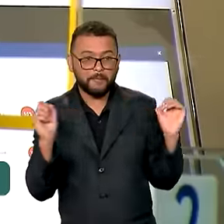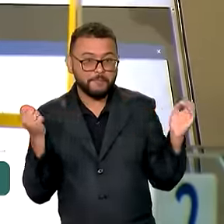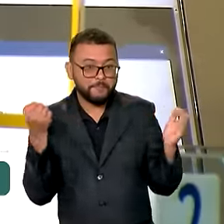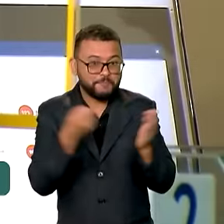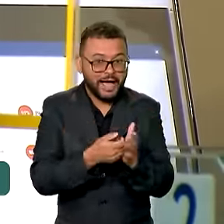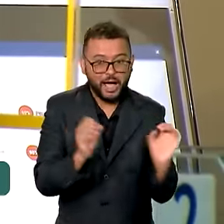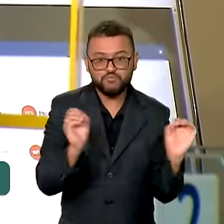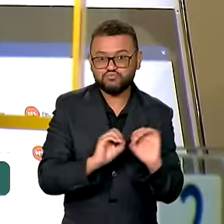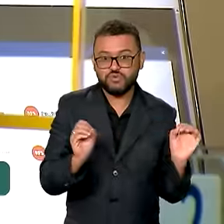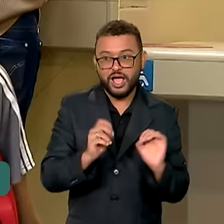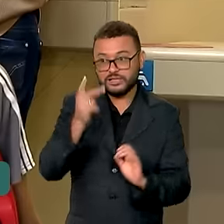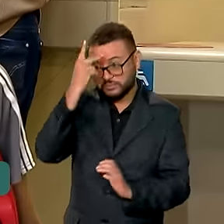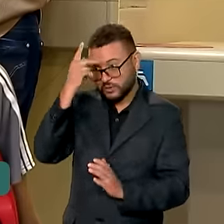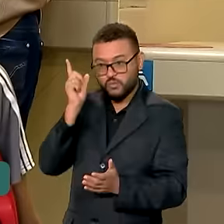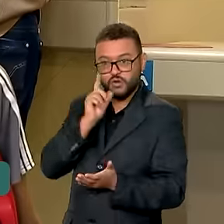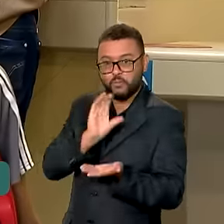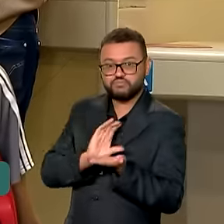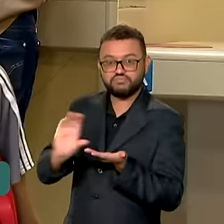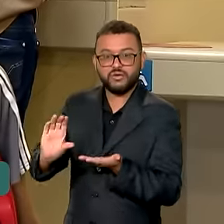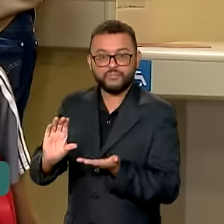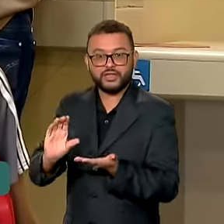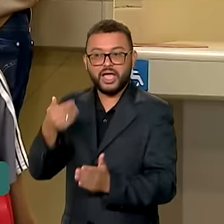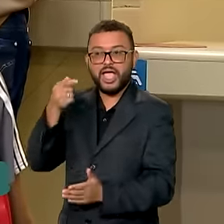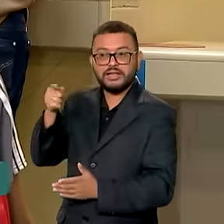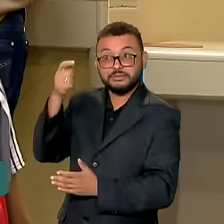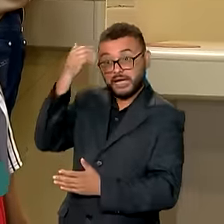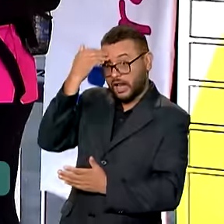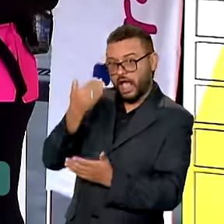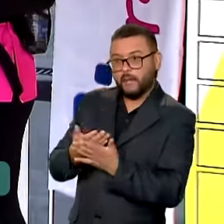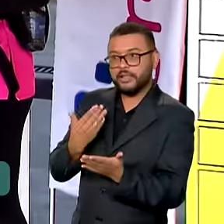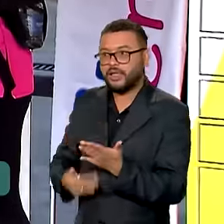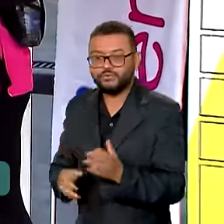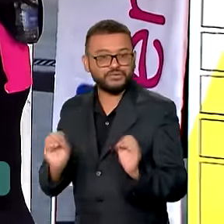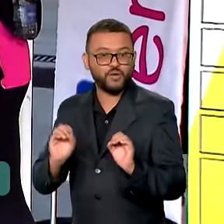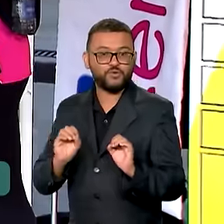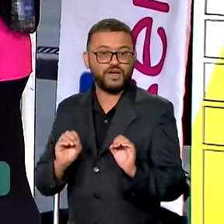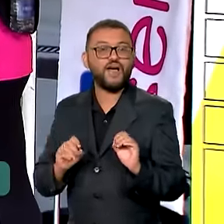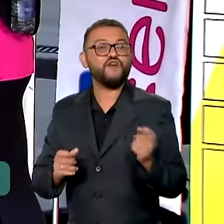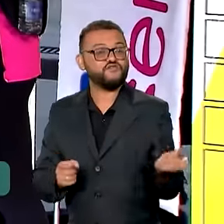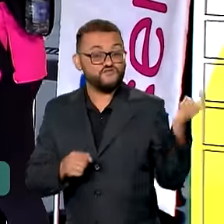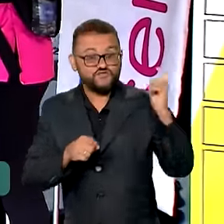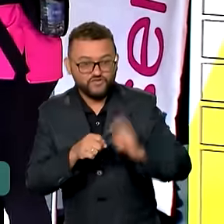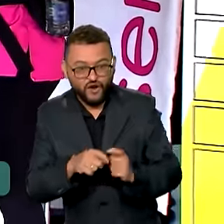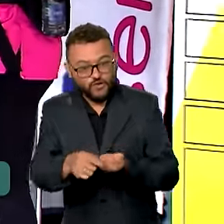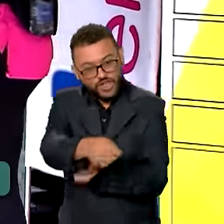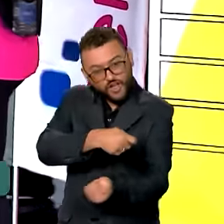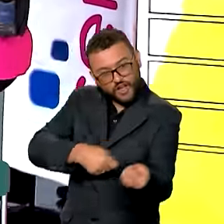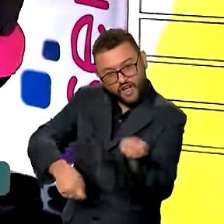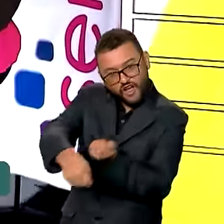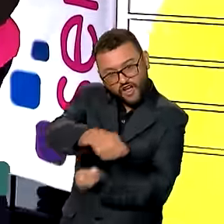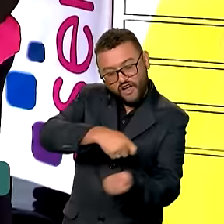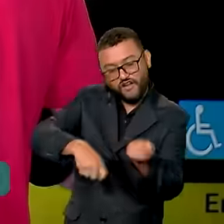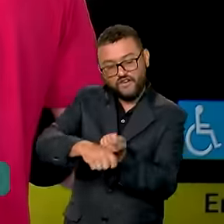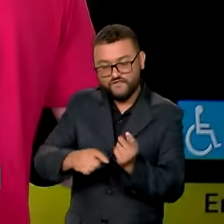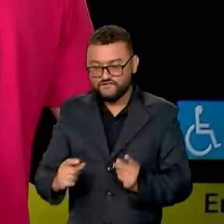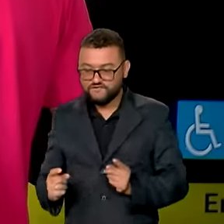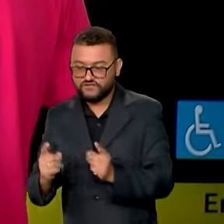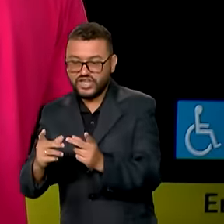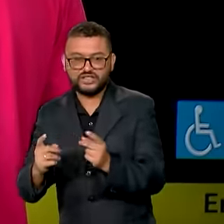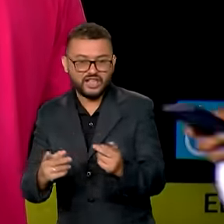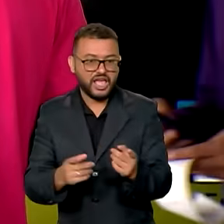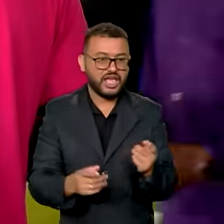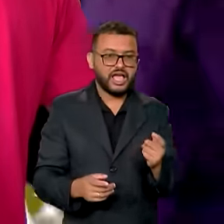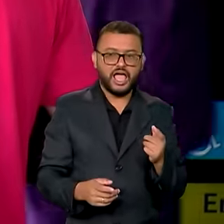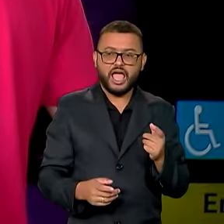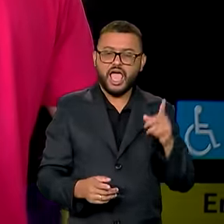Os credores recebem o que davam por perdido. Todos podem voltar ao mercado movimentando os negócios. A